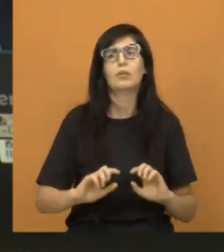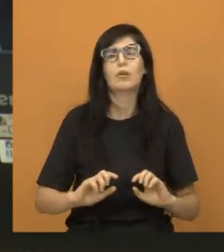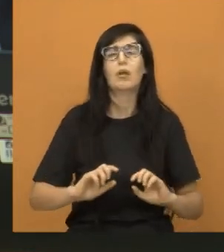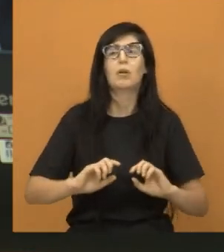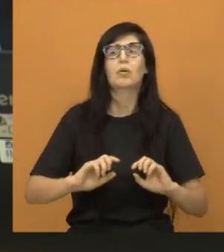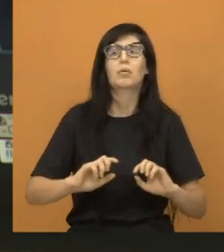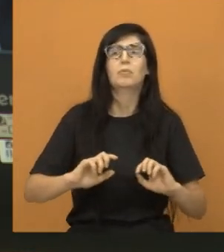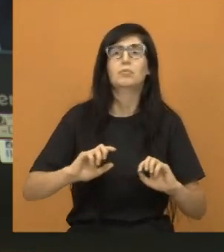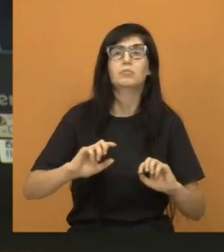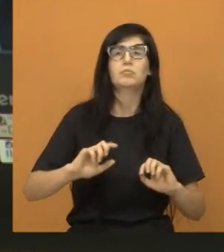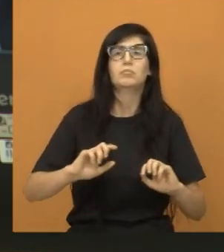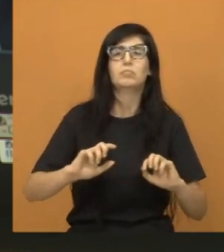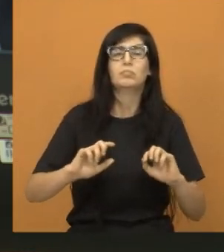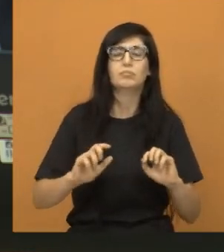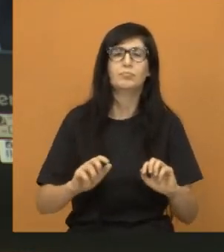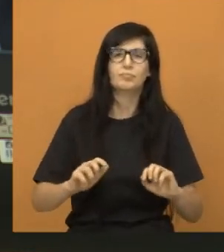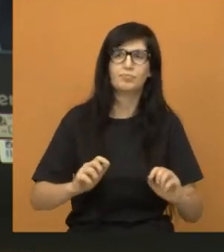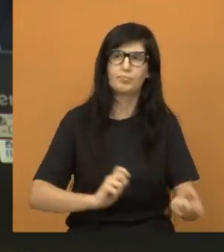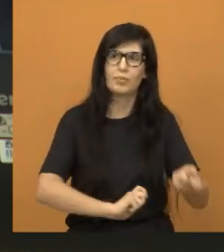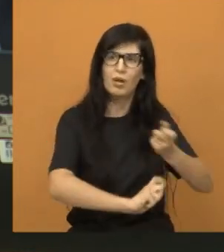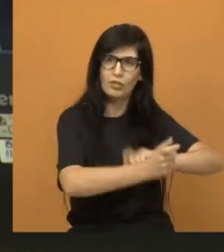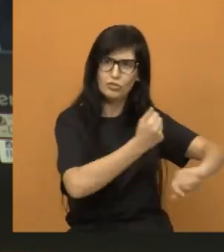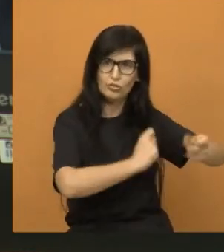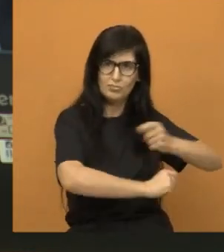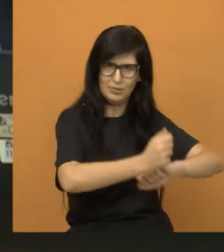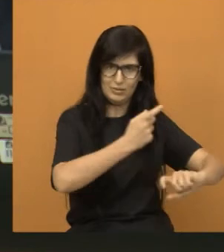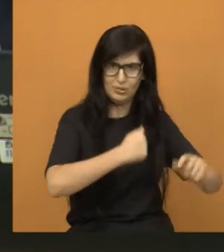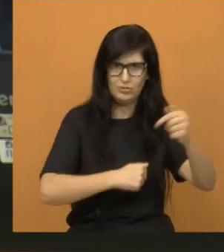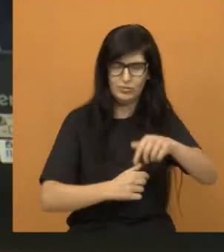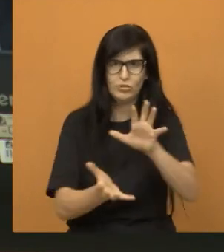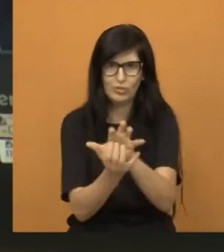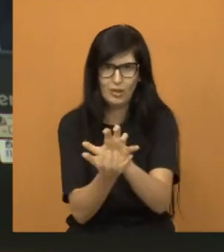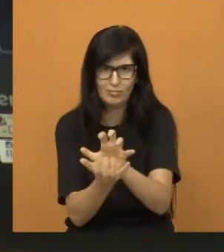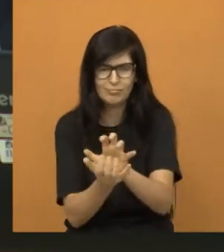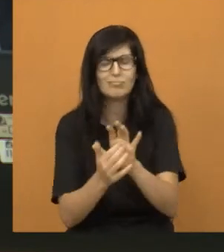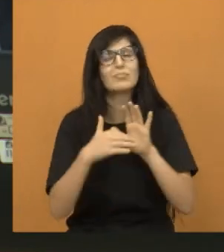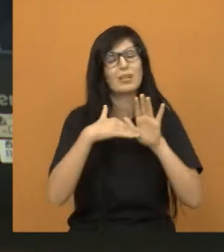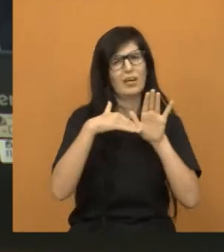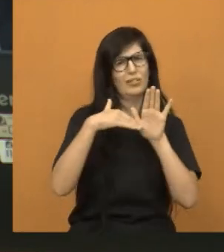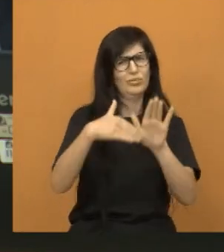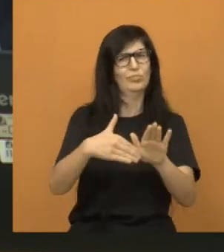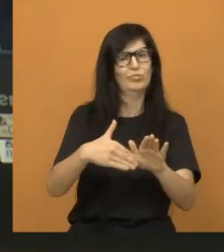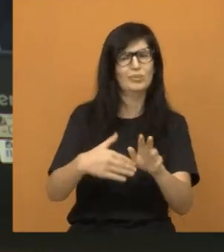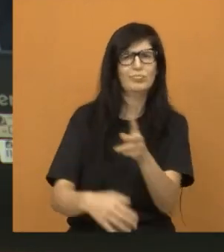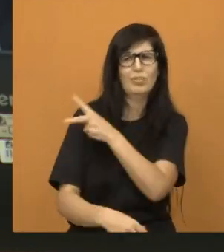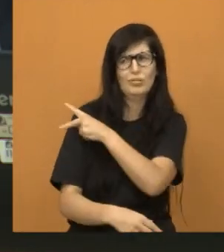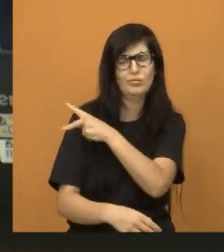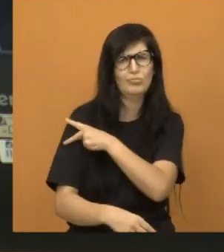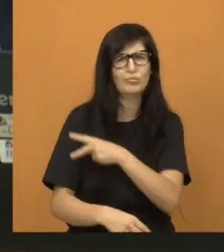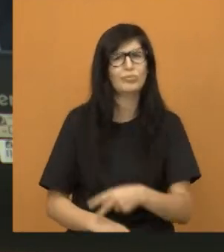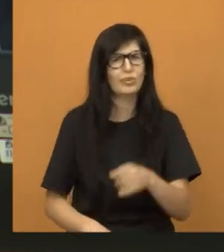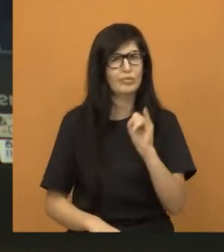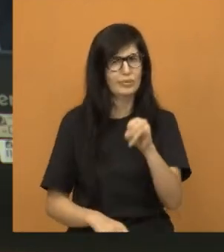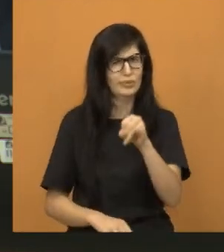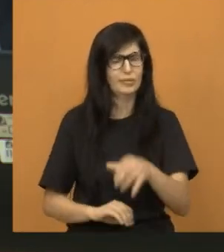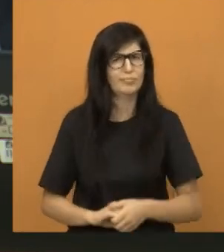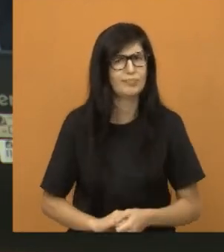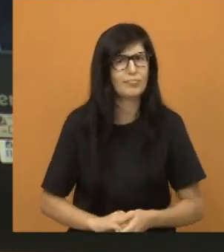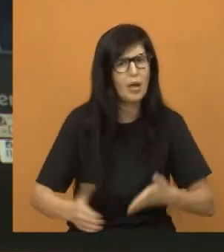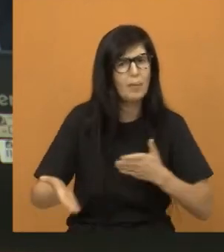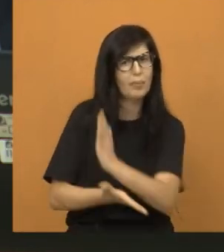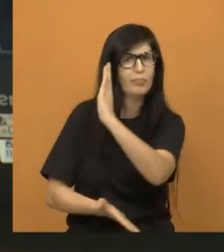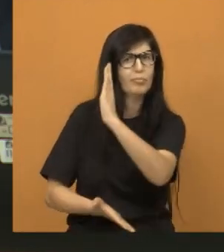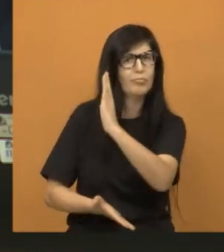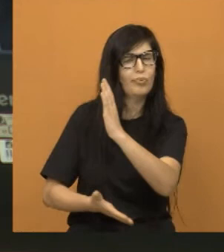administrativa da Prefeitura de Jacareí. E aqui, hoje, a votou um projeto do SAI,